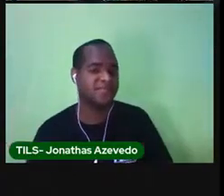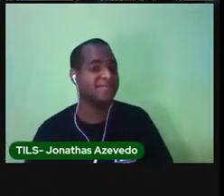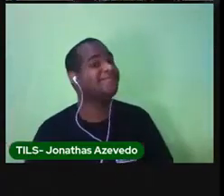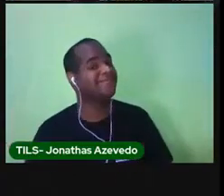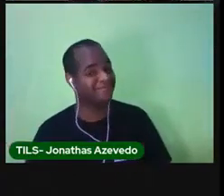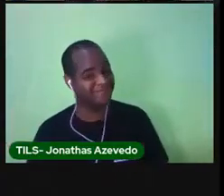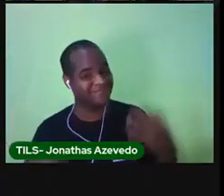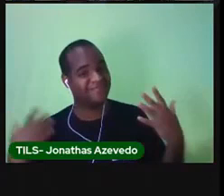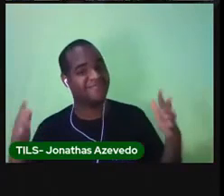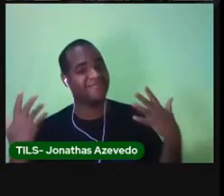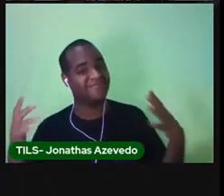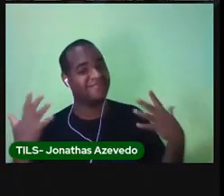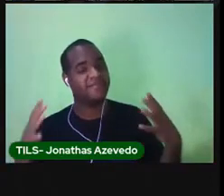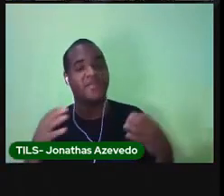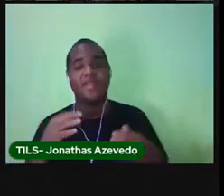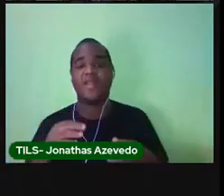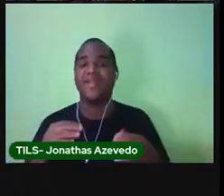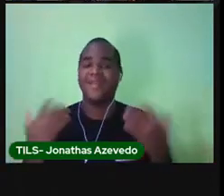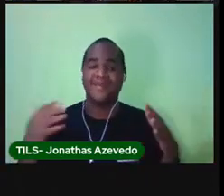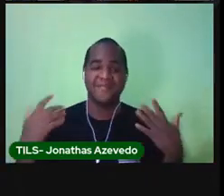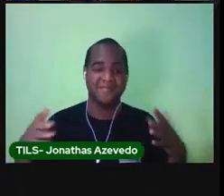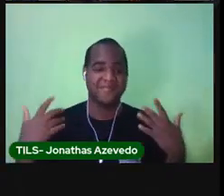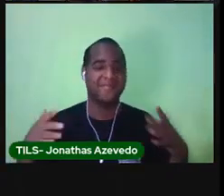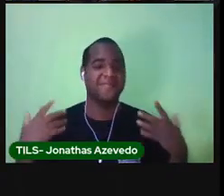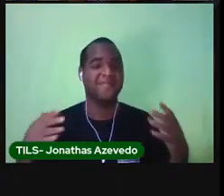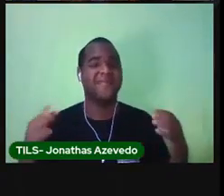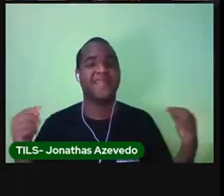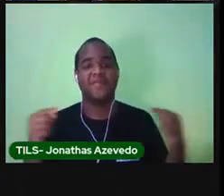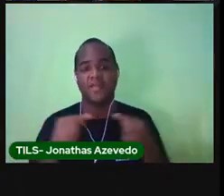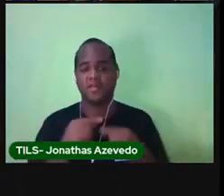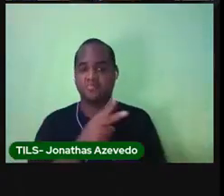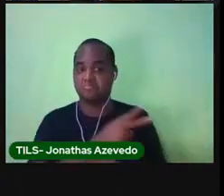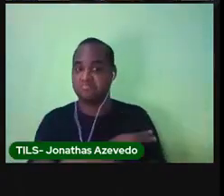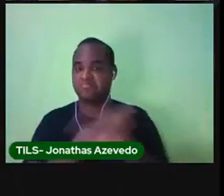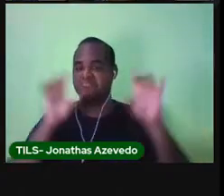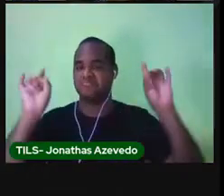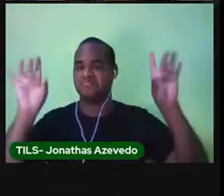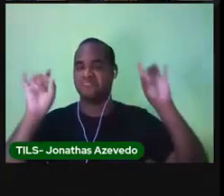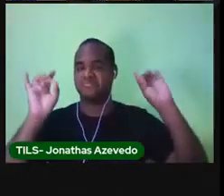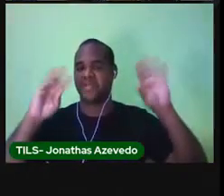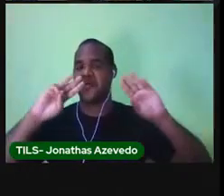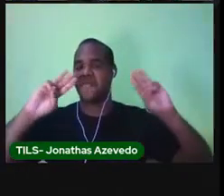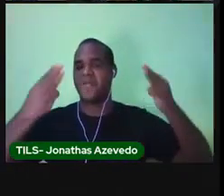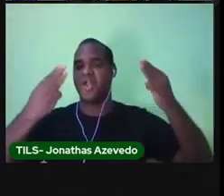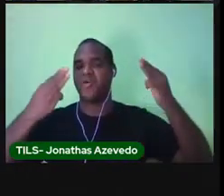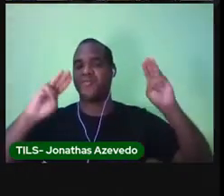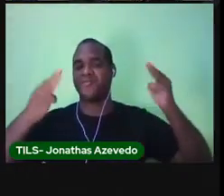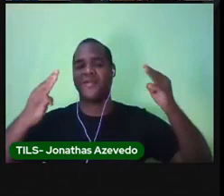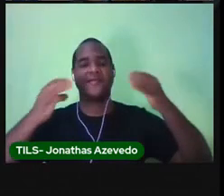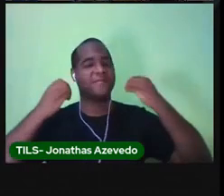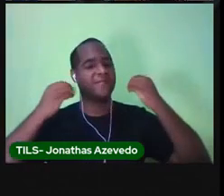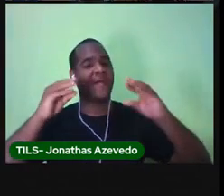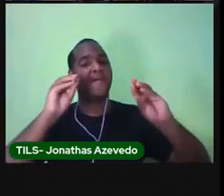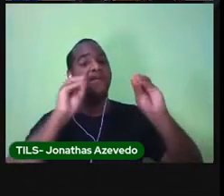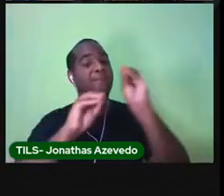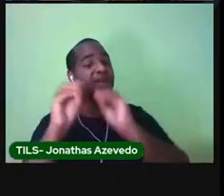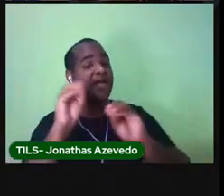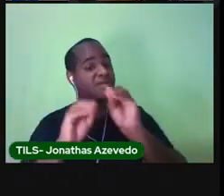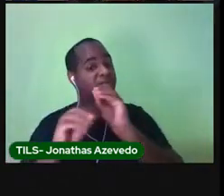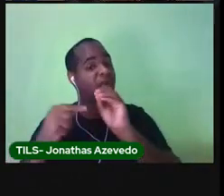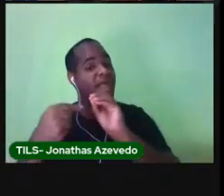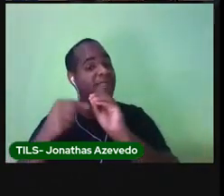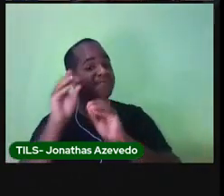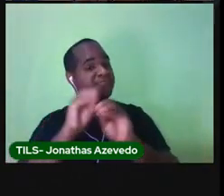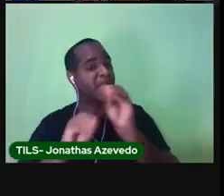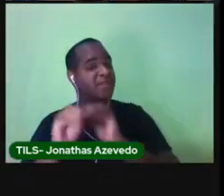Isso, parabéns. esse segundo ano é nota mil. Beijos, realmente.